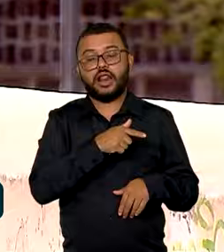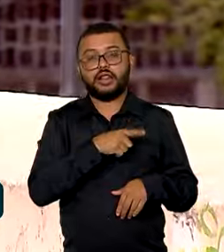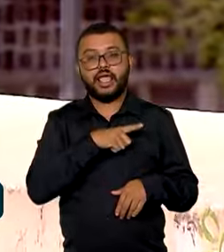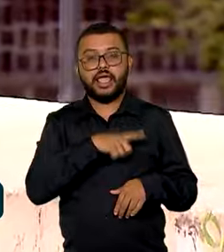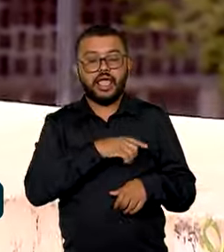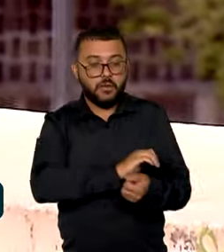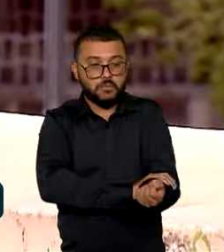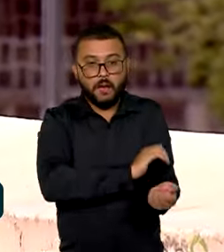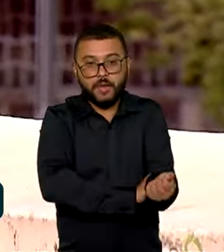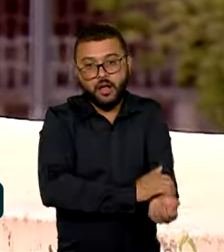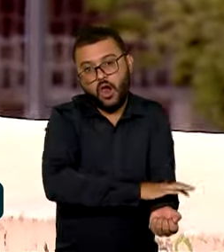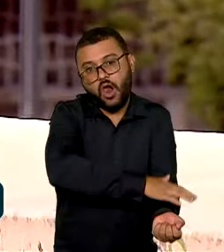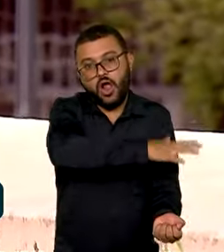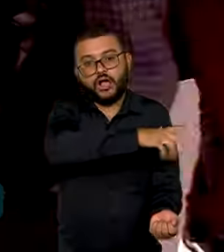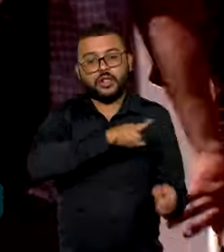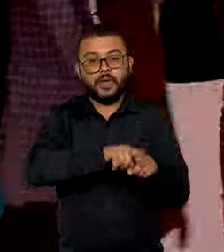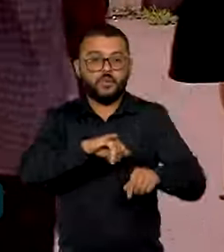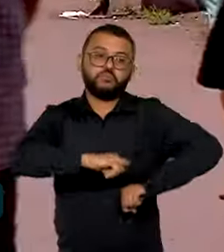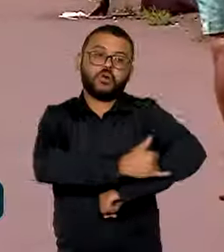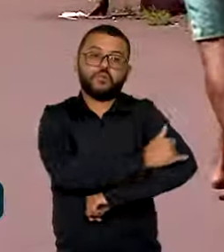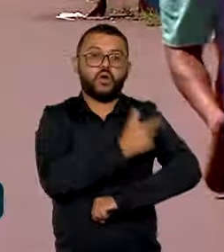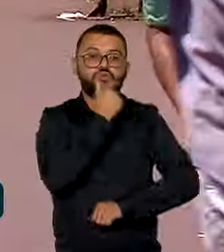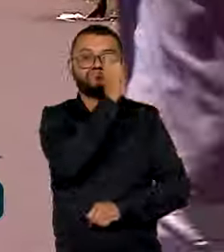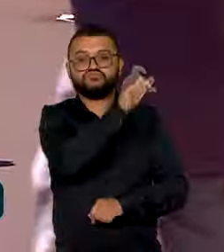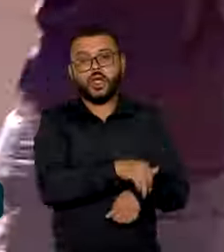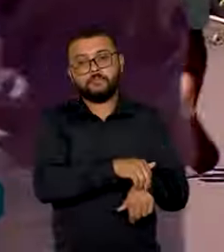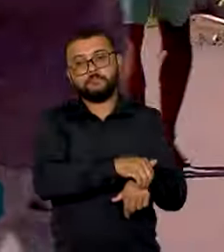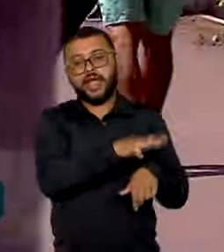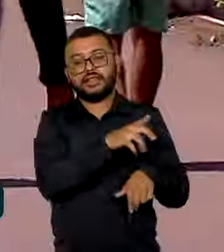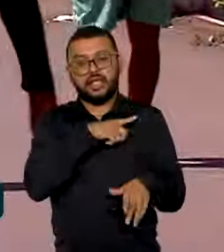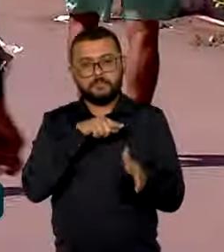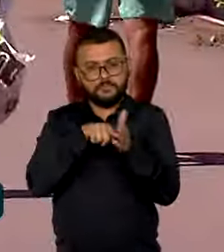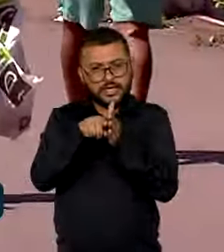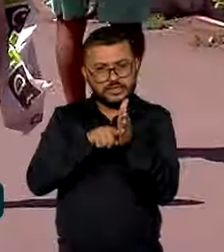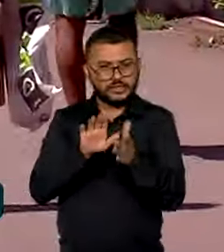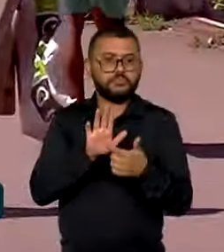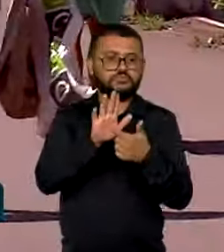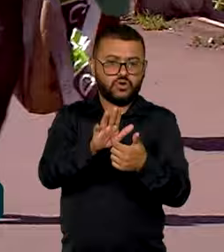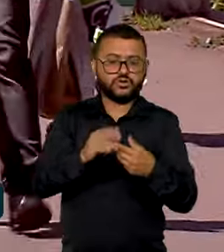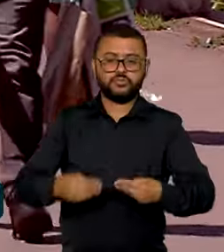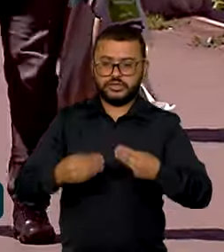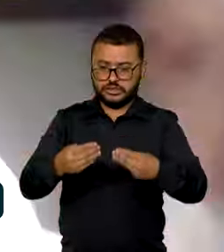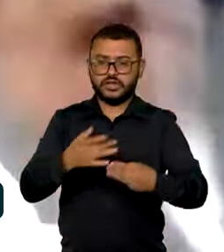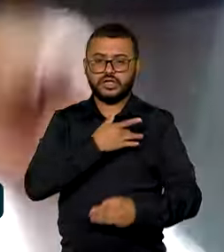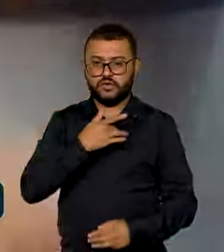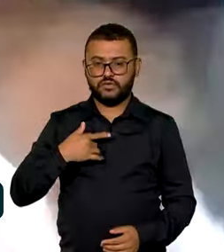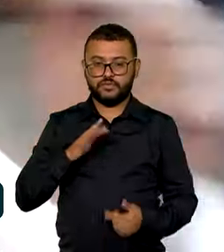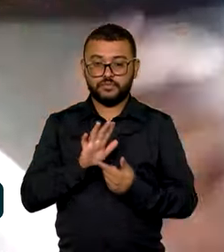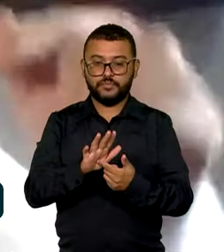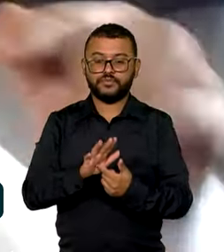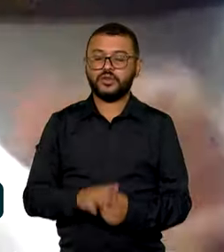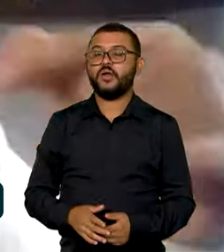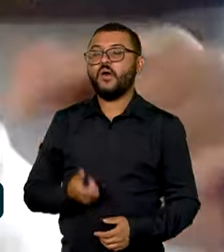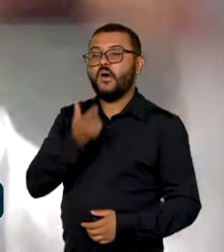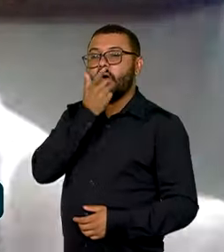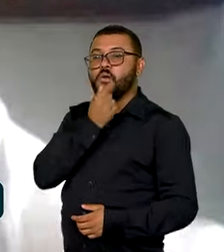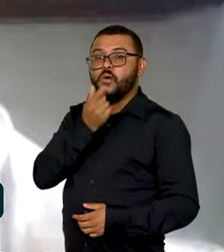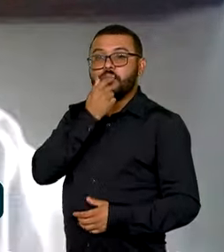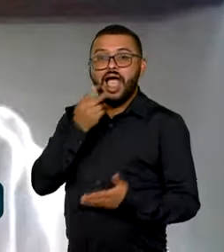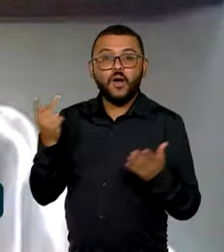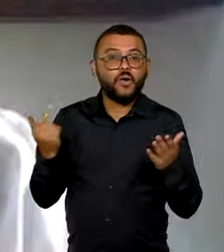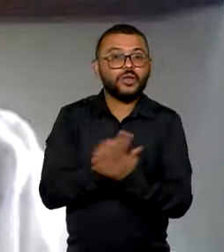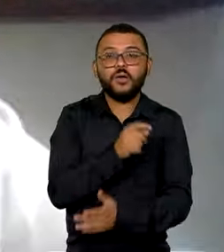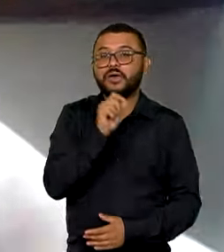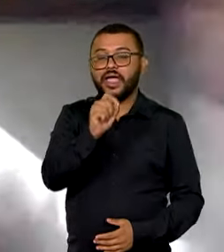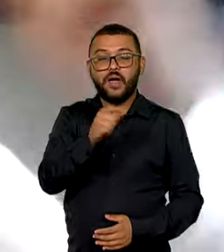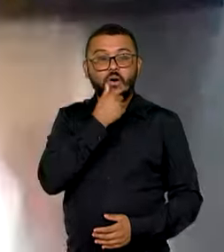pressão alta e obesidade. É o que aponta uma pesquisa do Ministério da Saúde. Os homens chegam numa situação muito